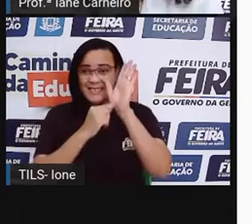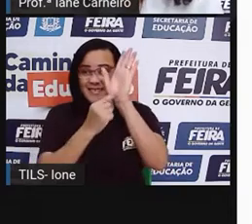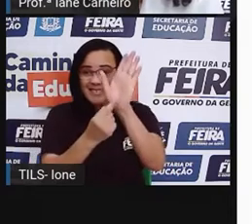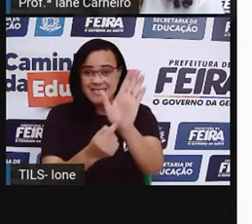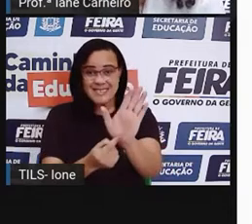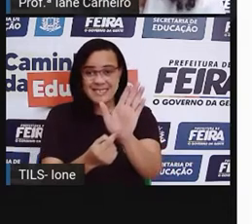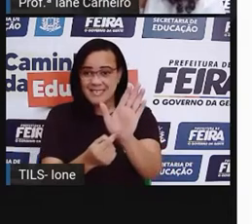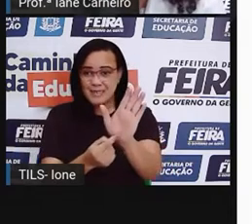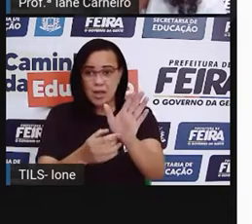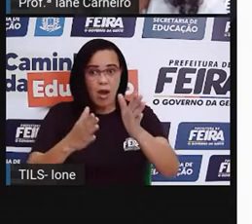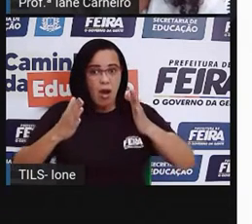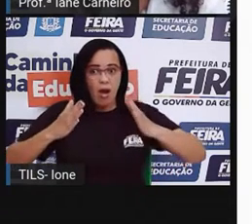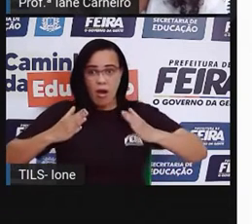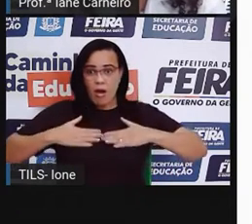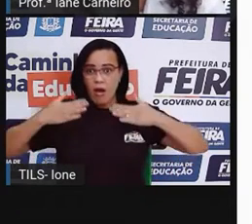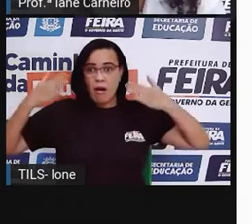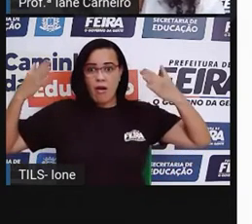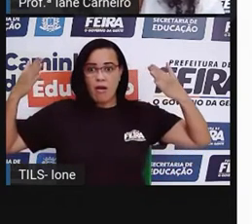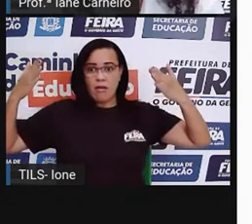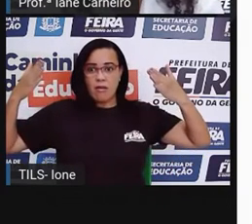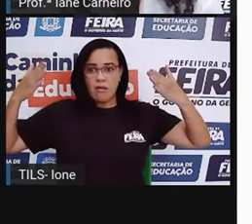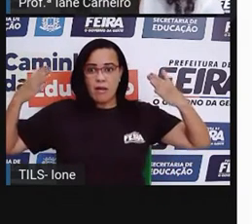um olhar assim de surpresa, né?